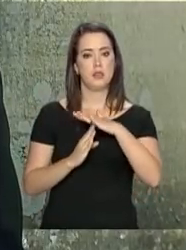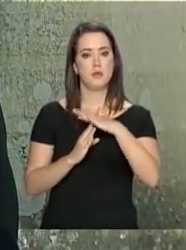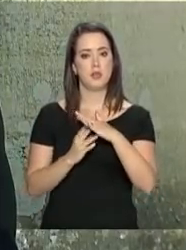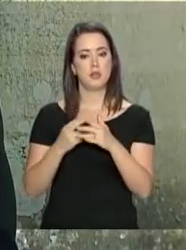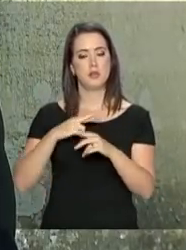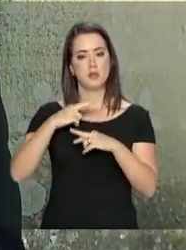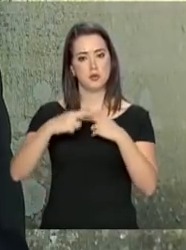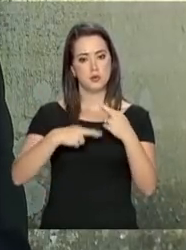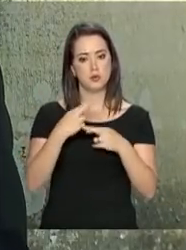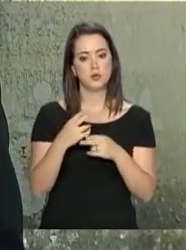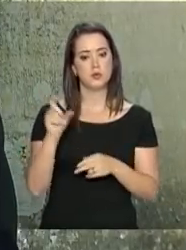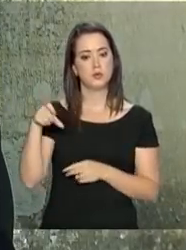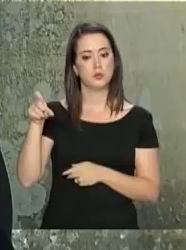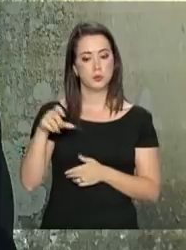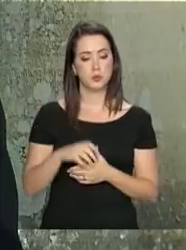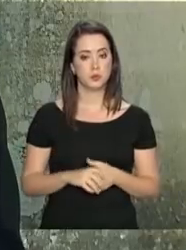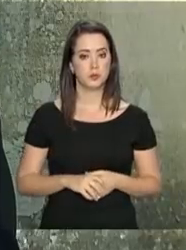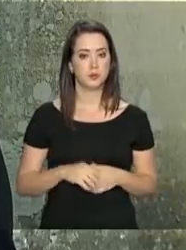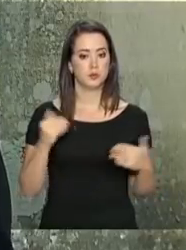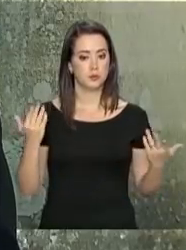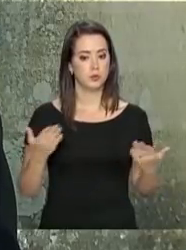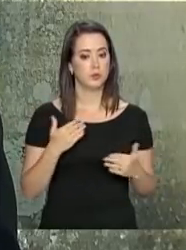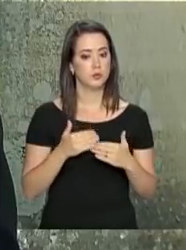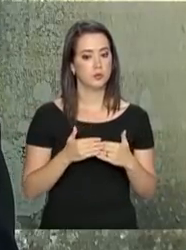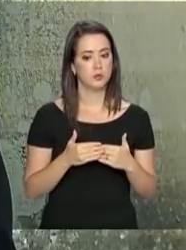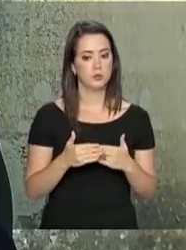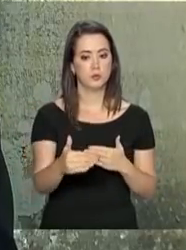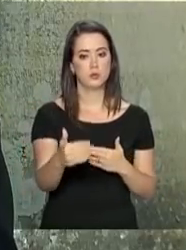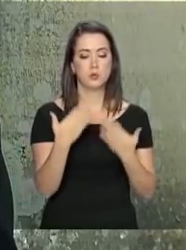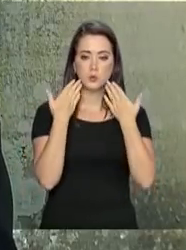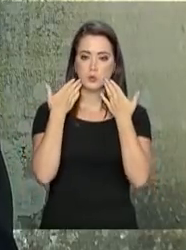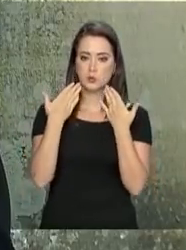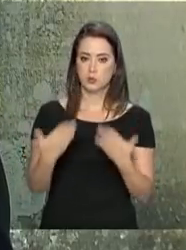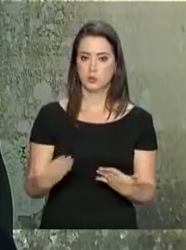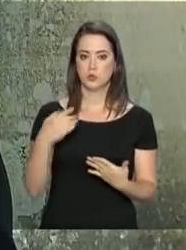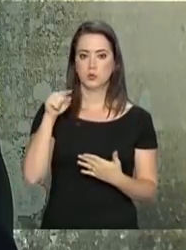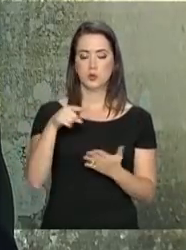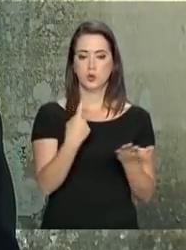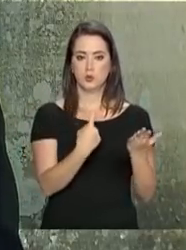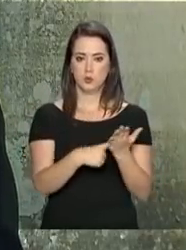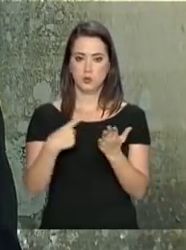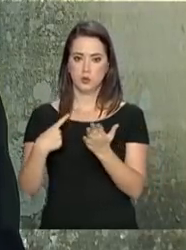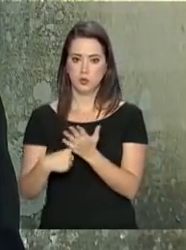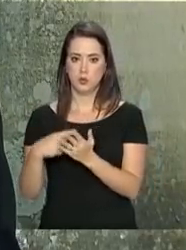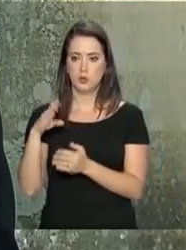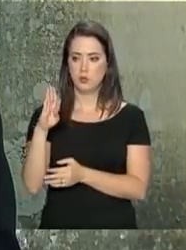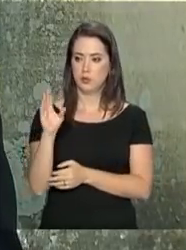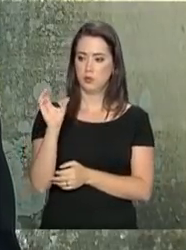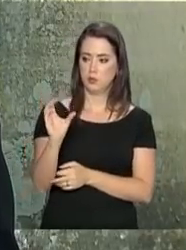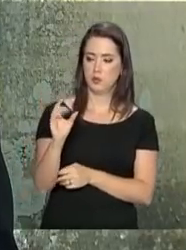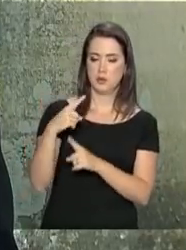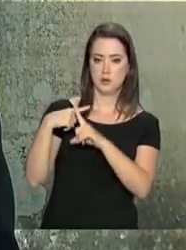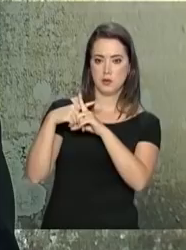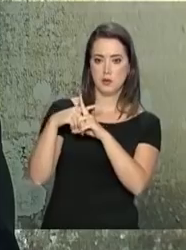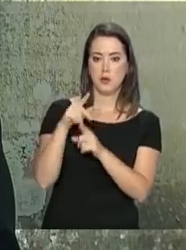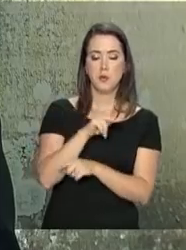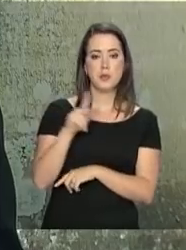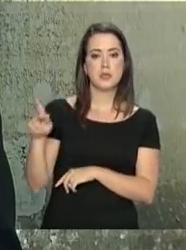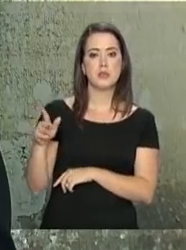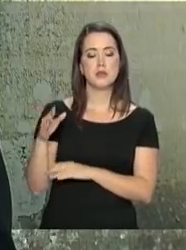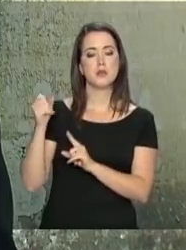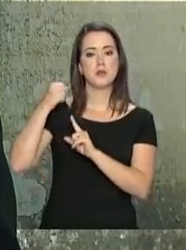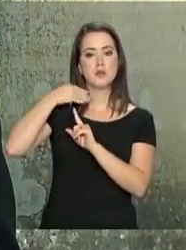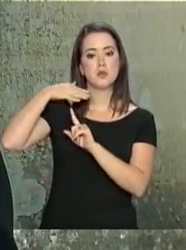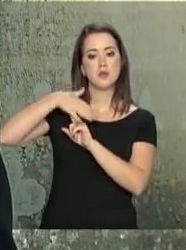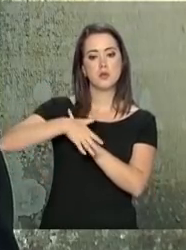rotativo do cartão de crédito. Durante a apresentação da agenda BC+, o presidente do Banco Central